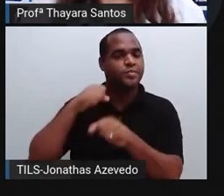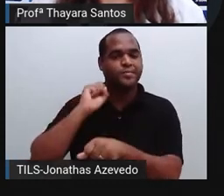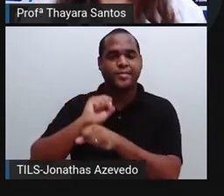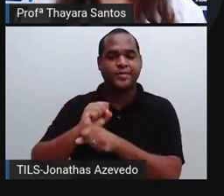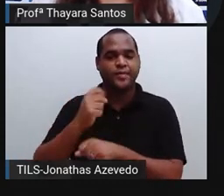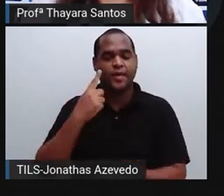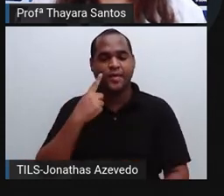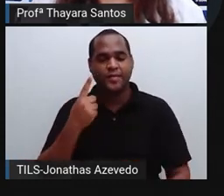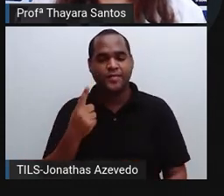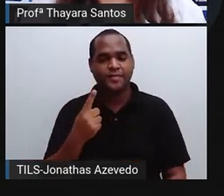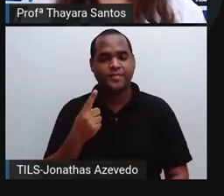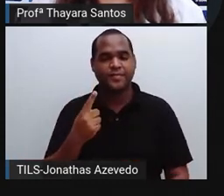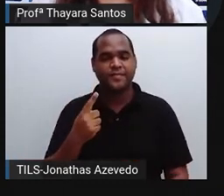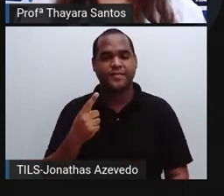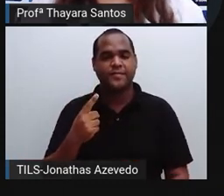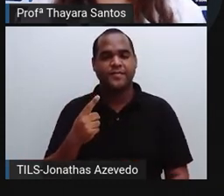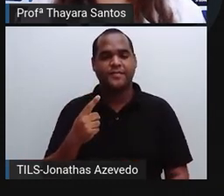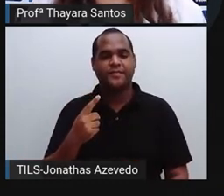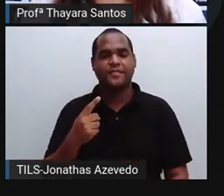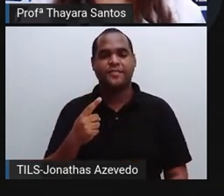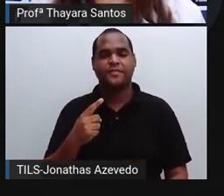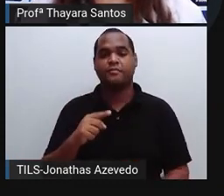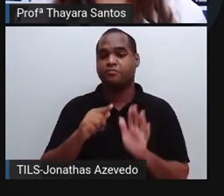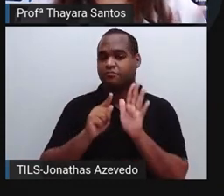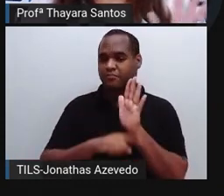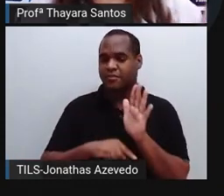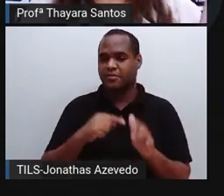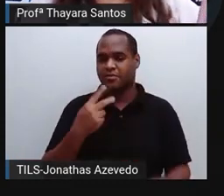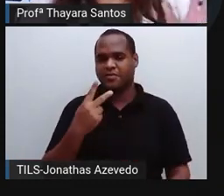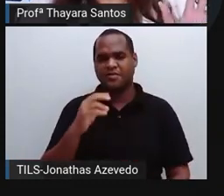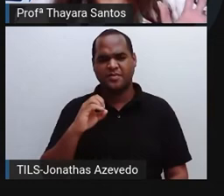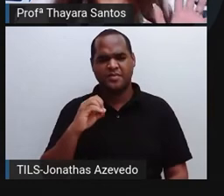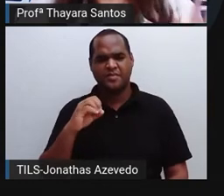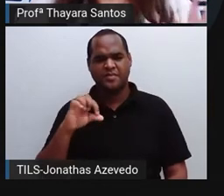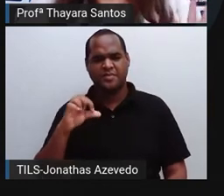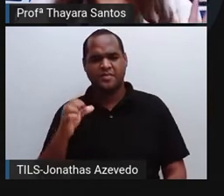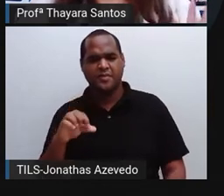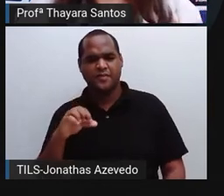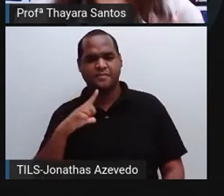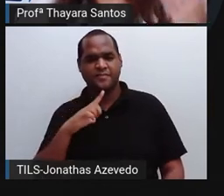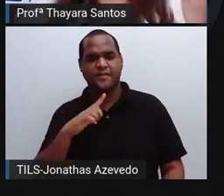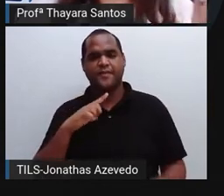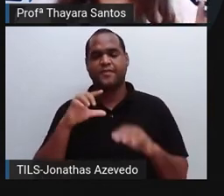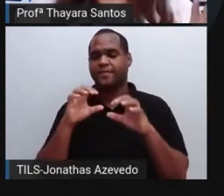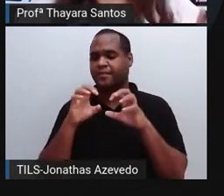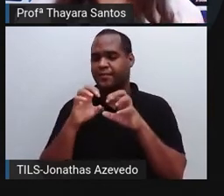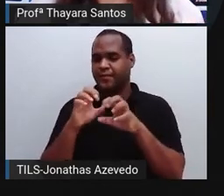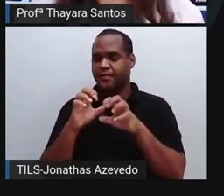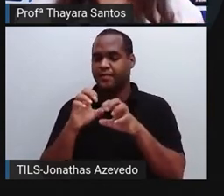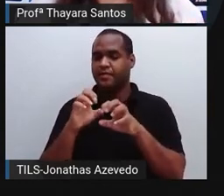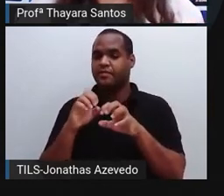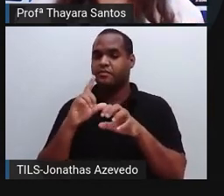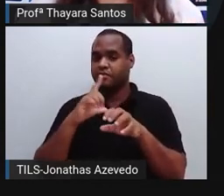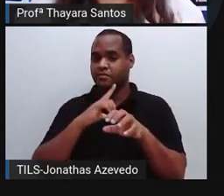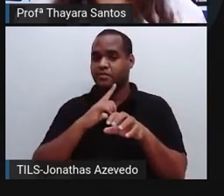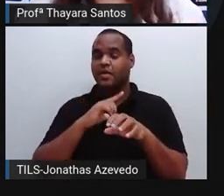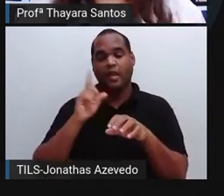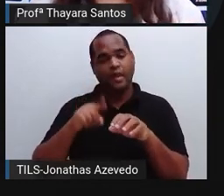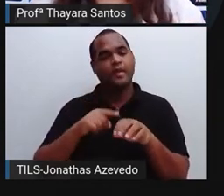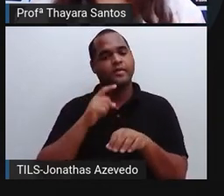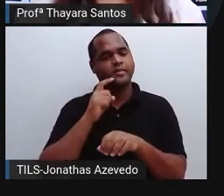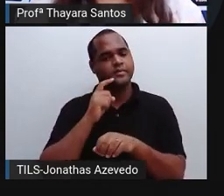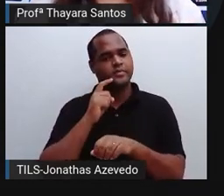lá, a gente já está em menos 269. Elas quase não estão se mexendo. Estão ali fixos mesmo. Isso é característica de estado sólido.